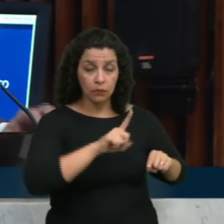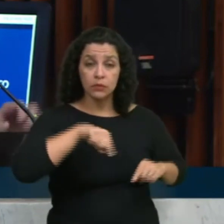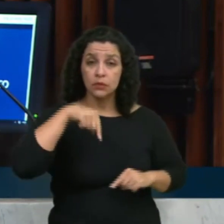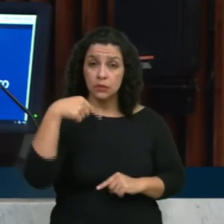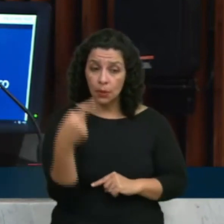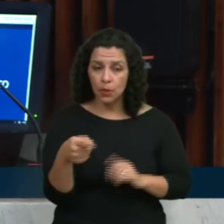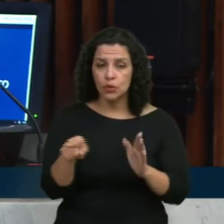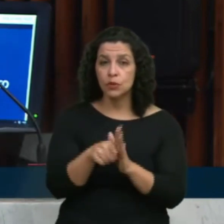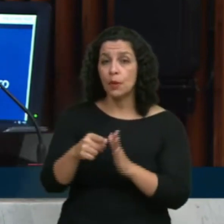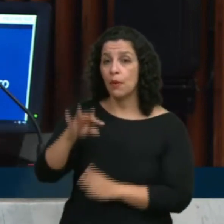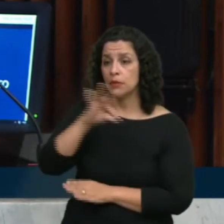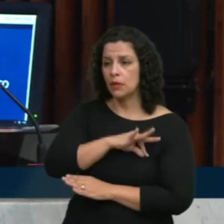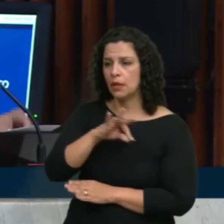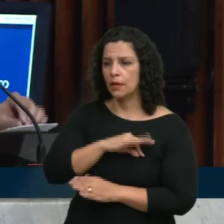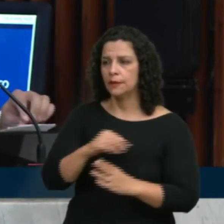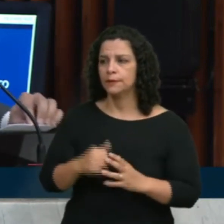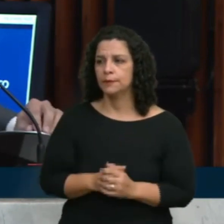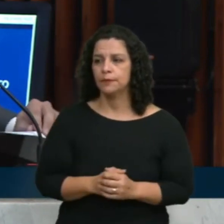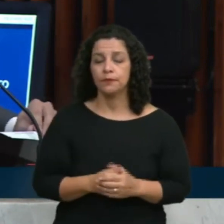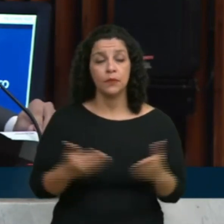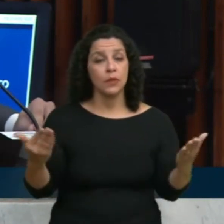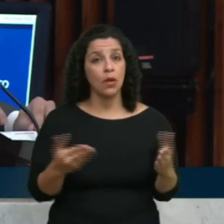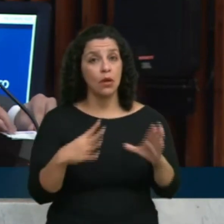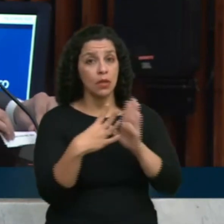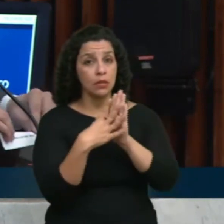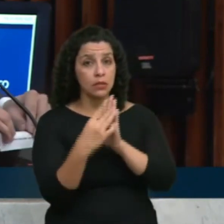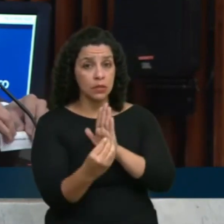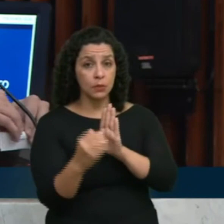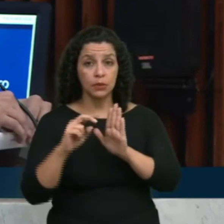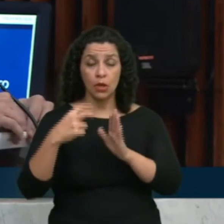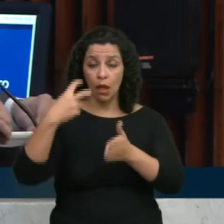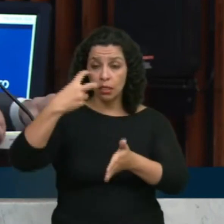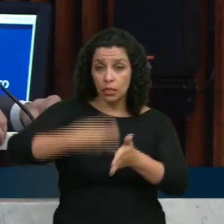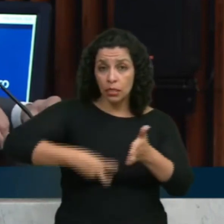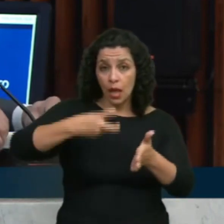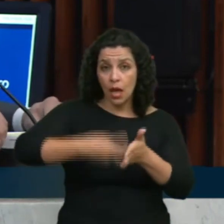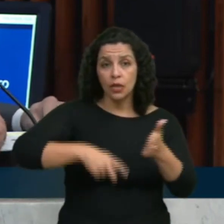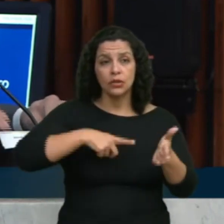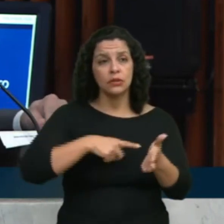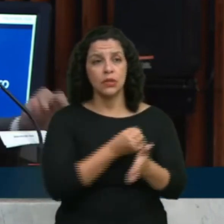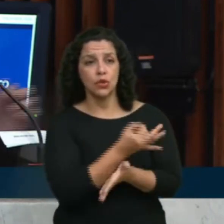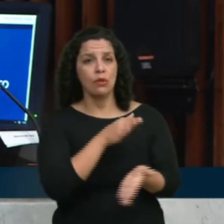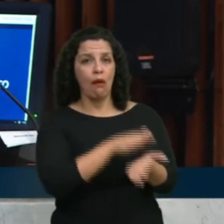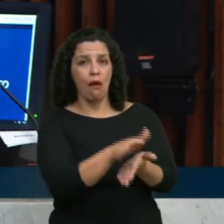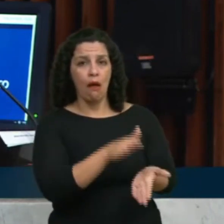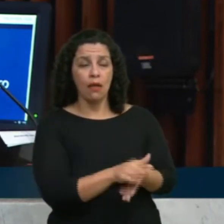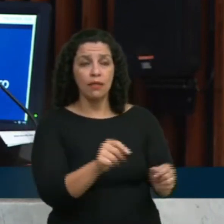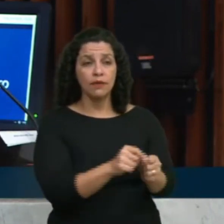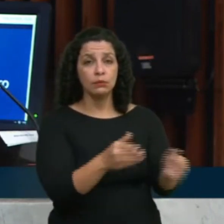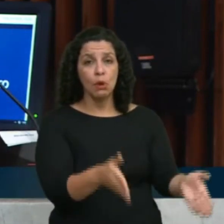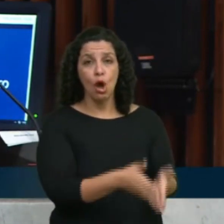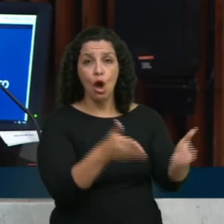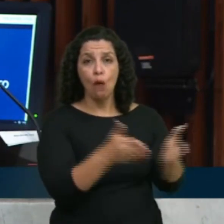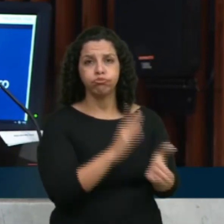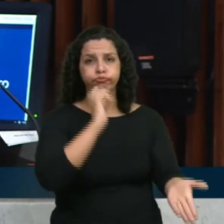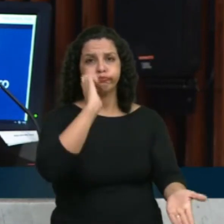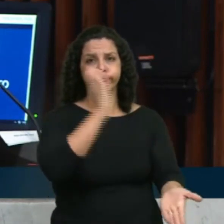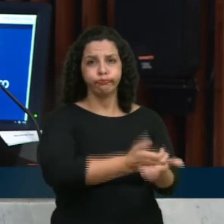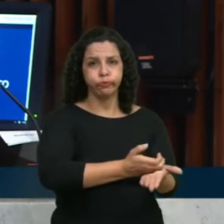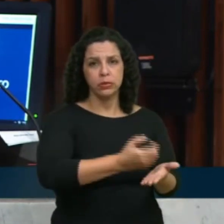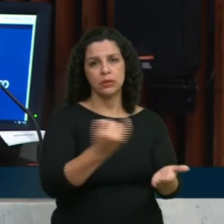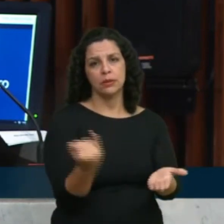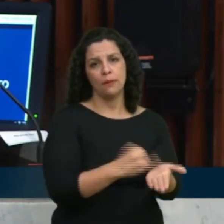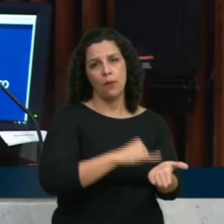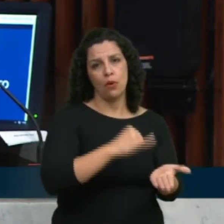à renda. E esse modelo que taxa o consumo faz com que os mais pobres paguem mais imposto.